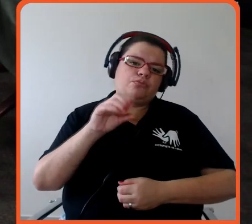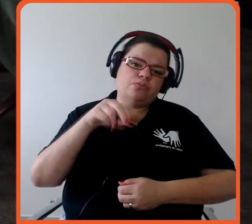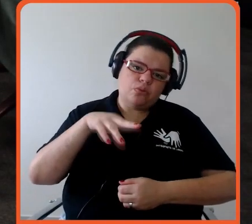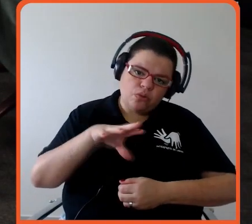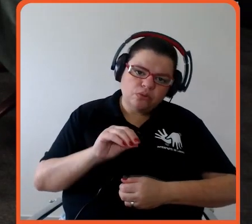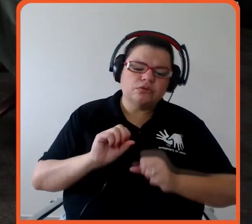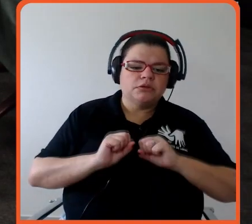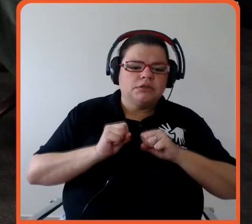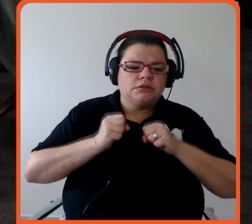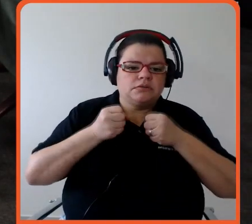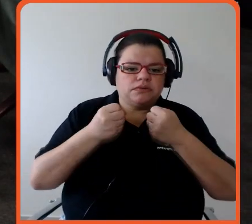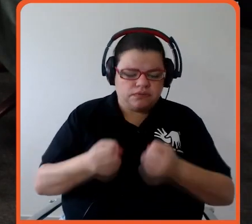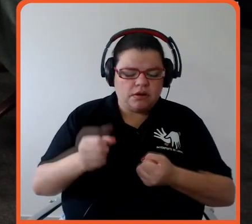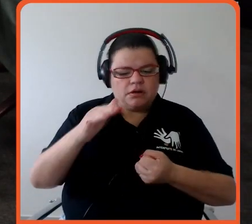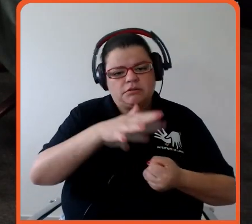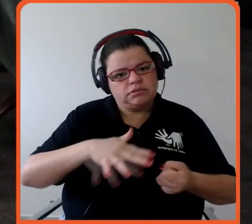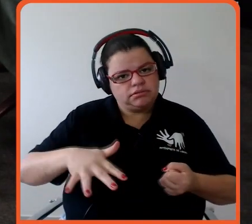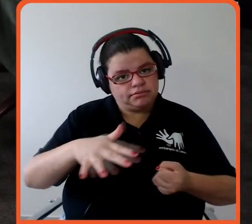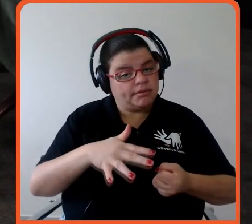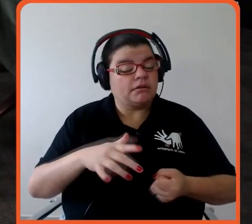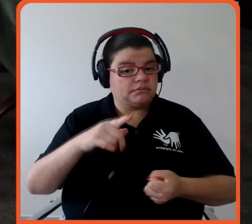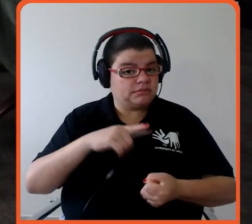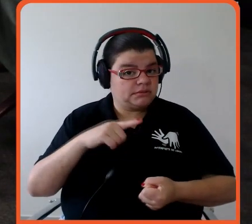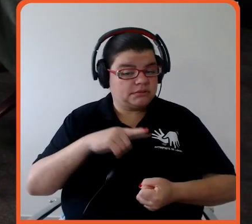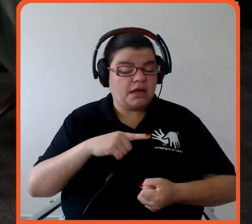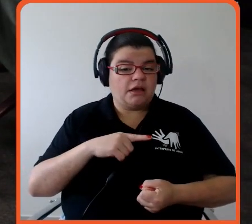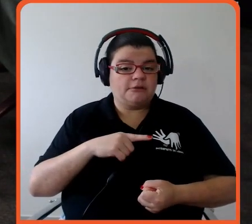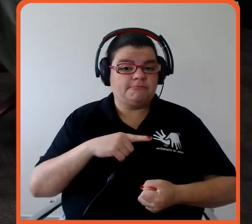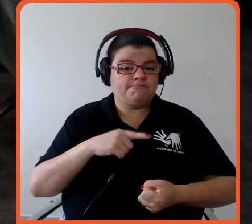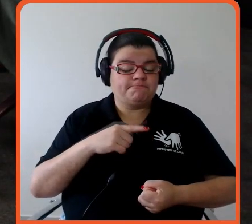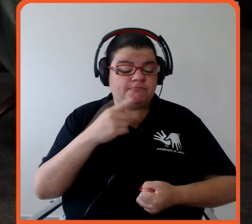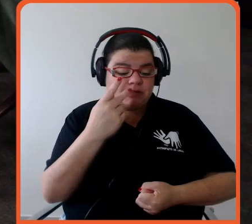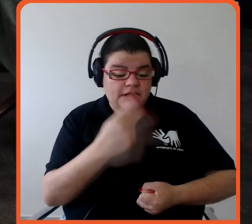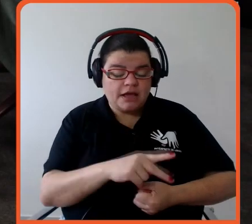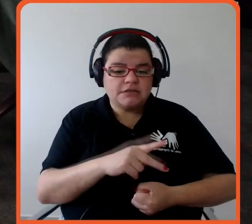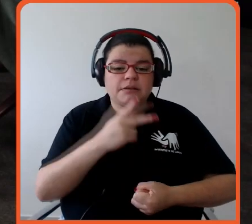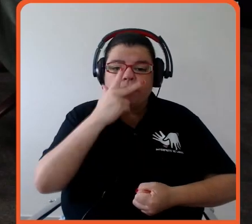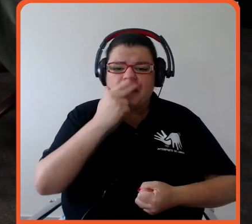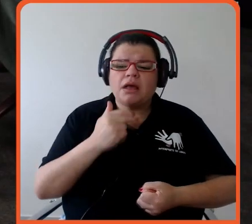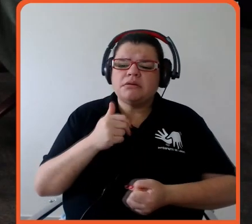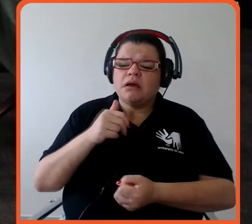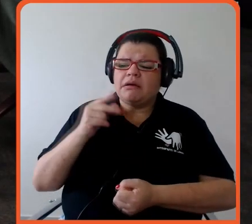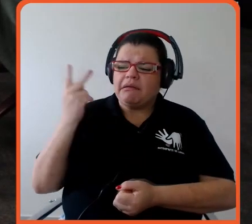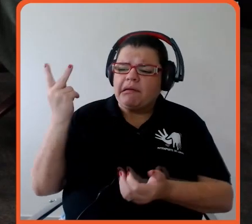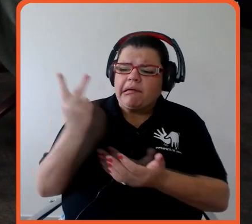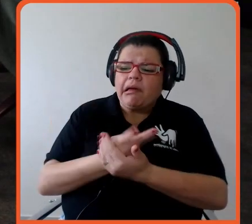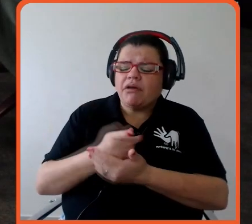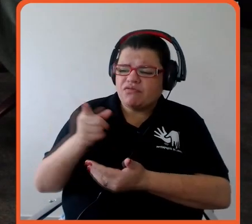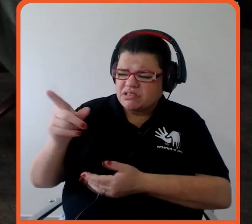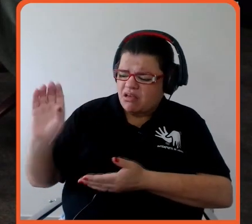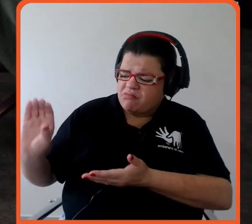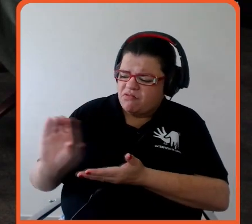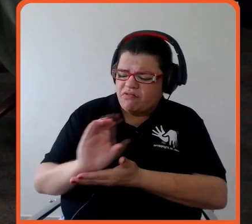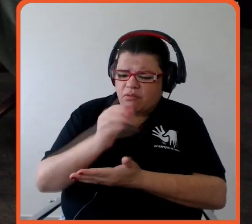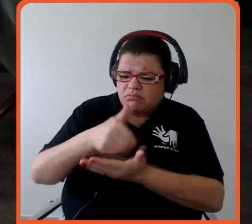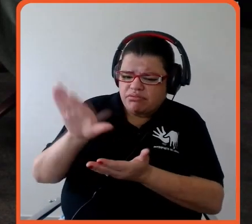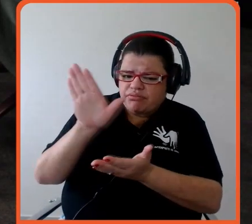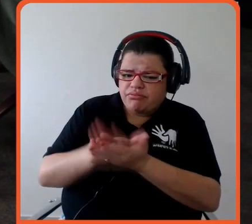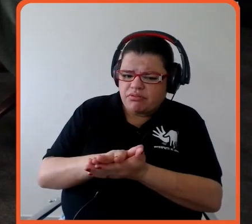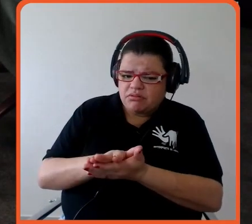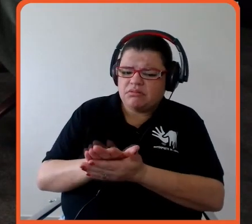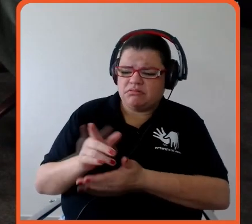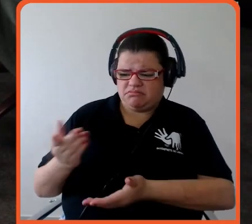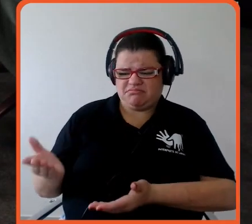existisse, ele tem um papel muito mais de punir aquele que não investe e premiar aquele que